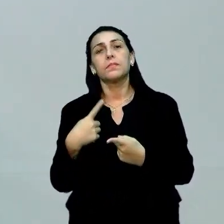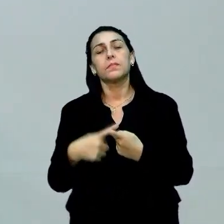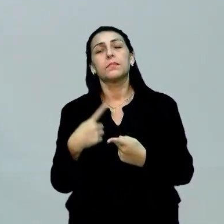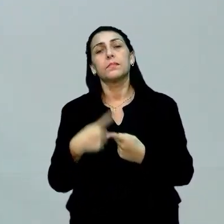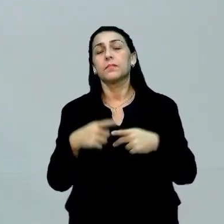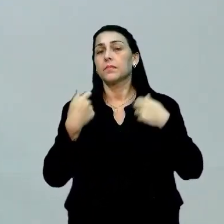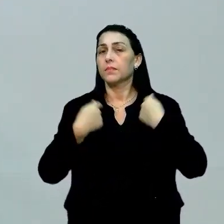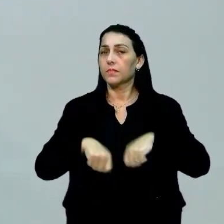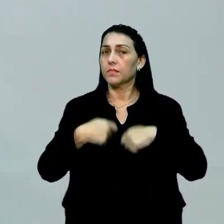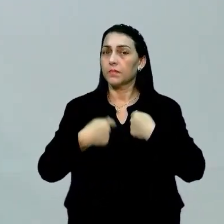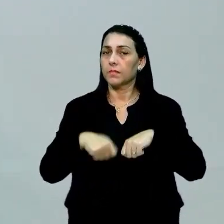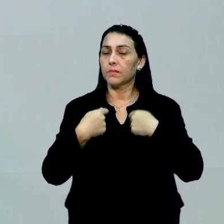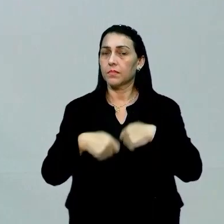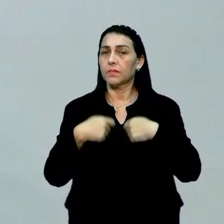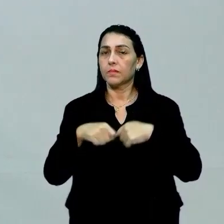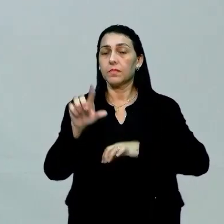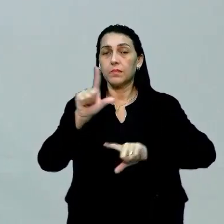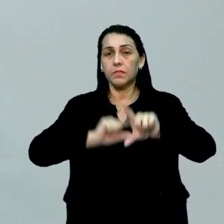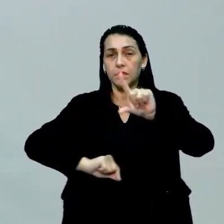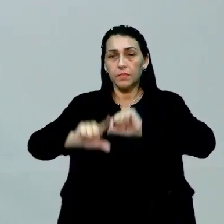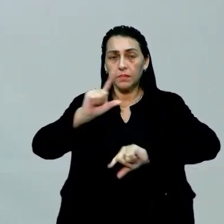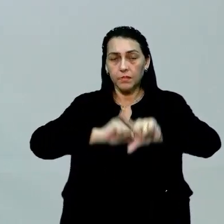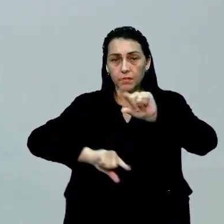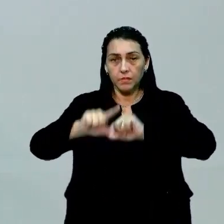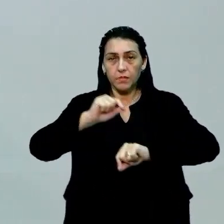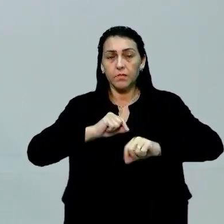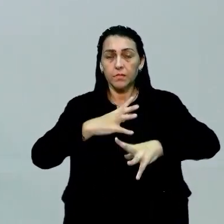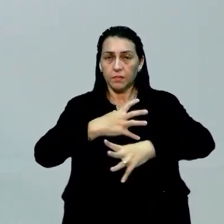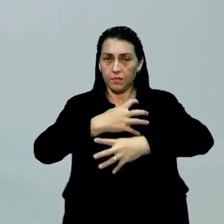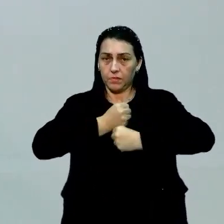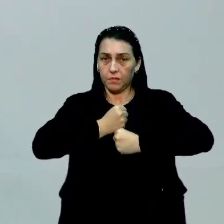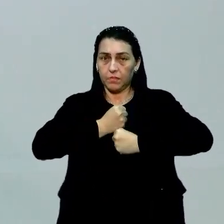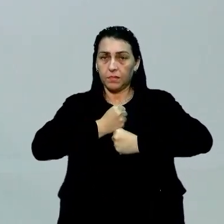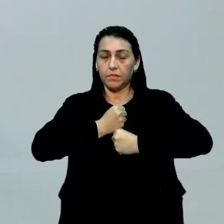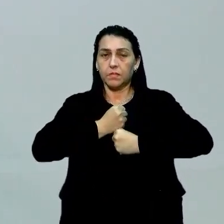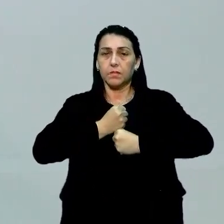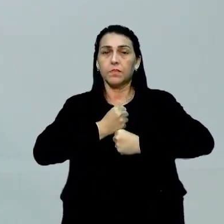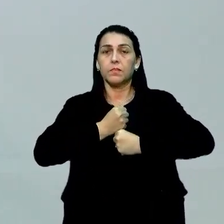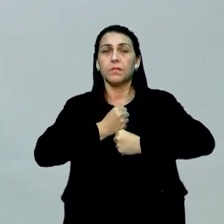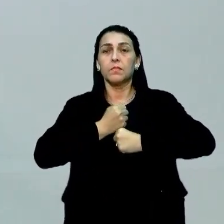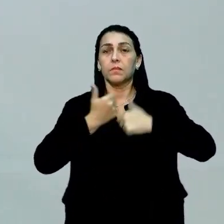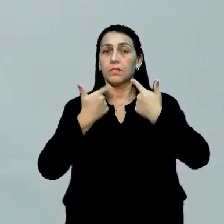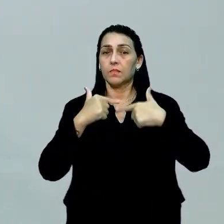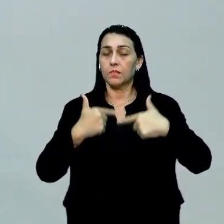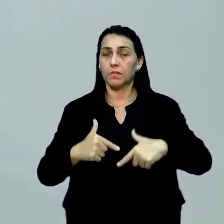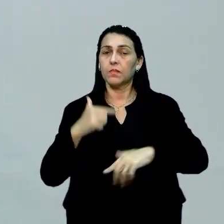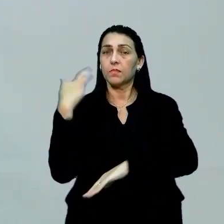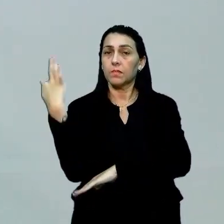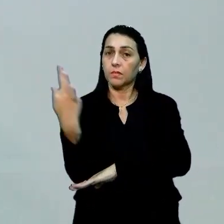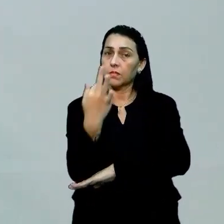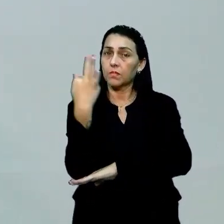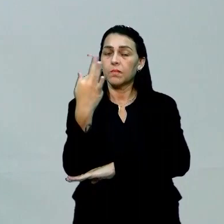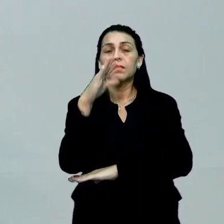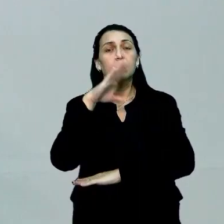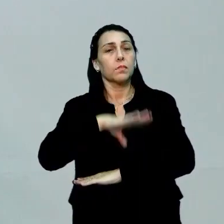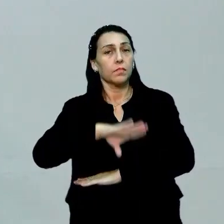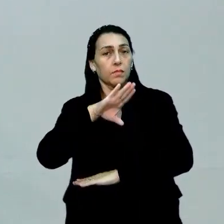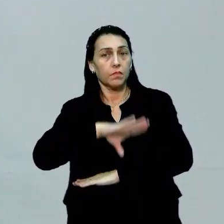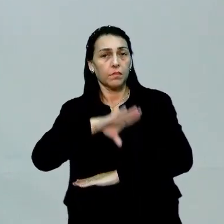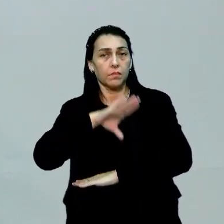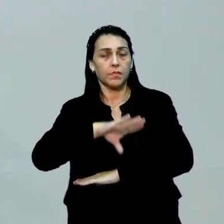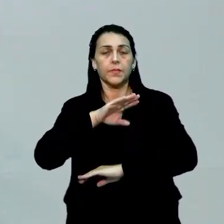Porque eu preciso selecionar o domínio da linguagem formal da língua portuguesa. Eu preciso dominar a língua